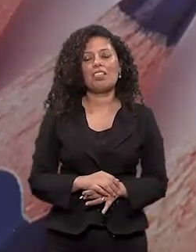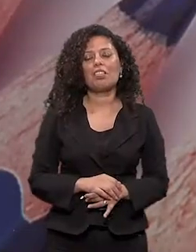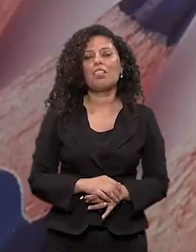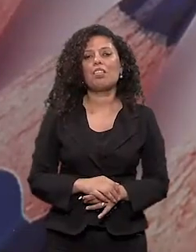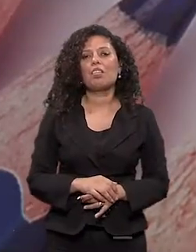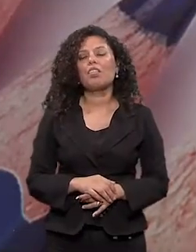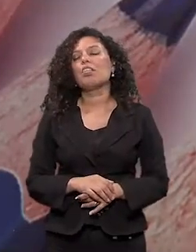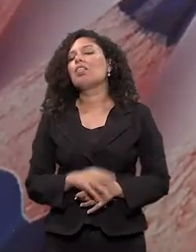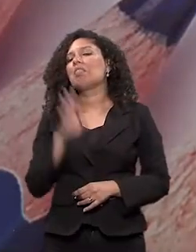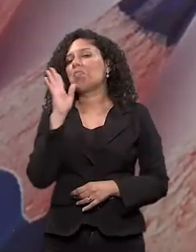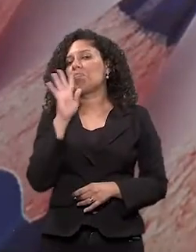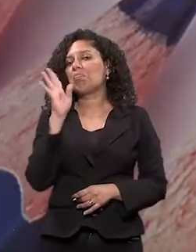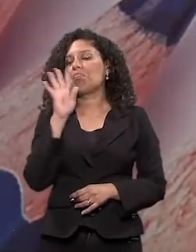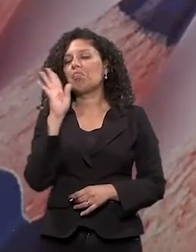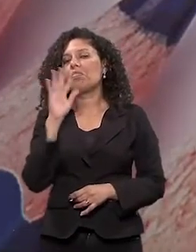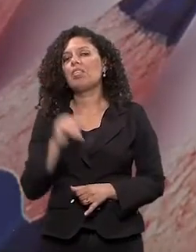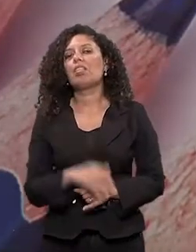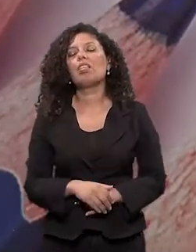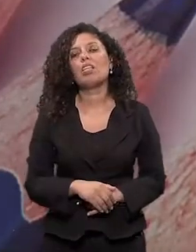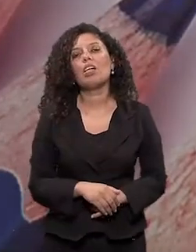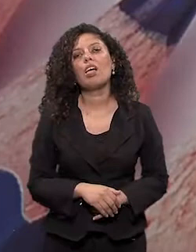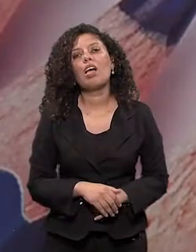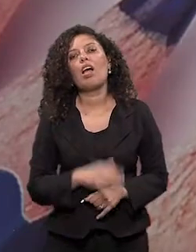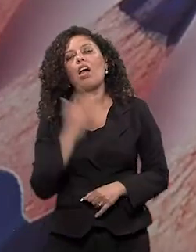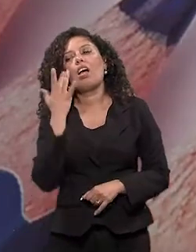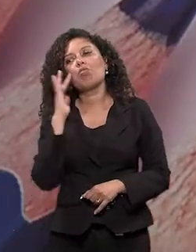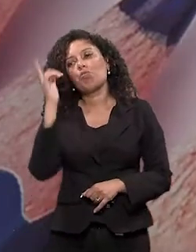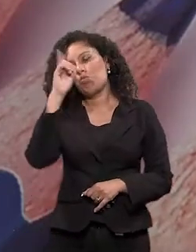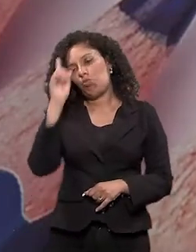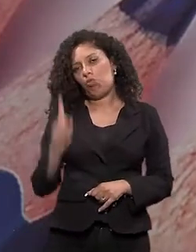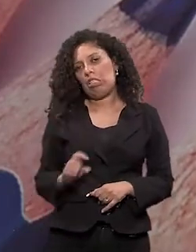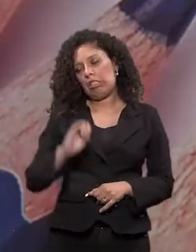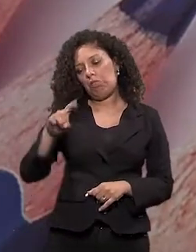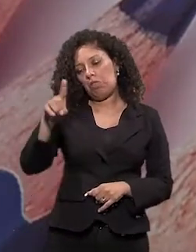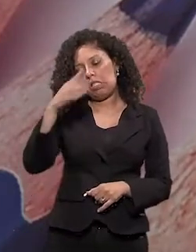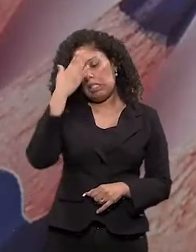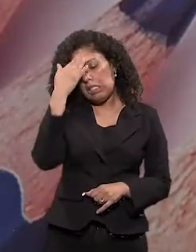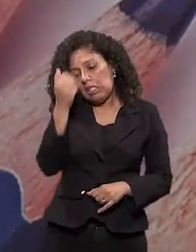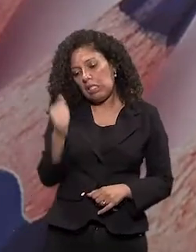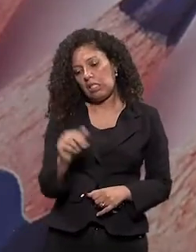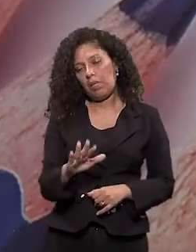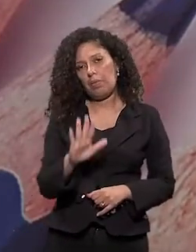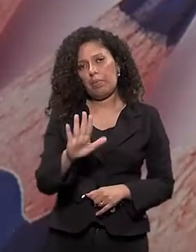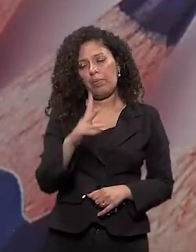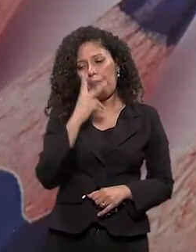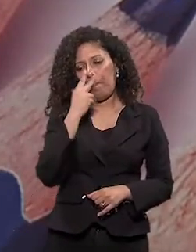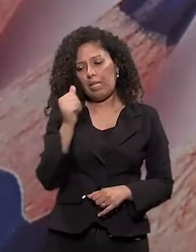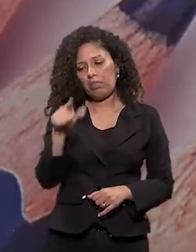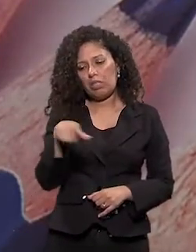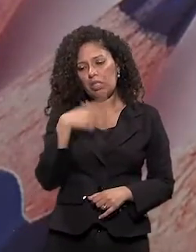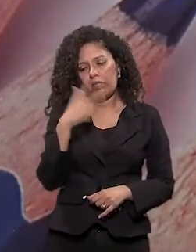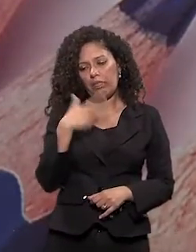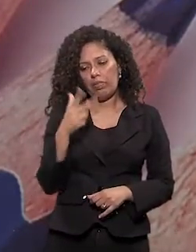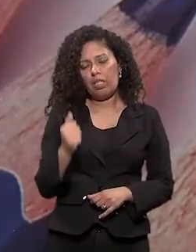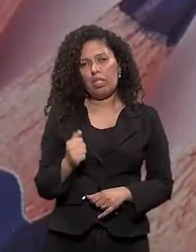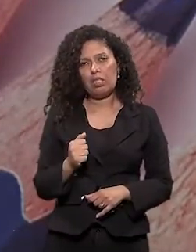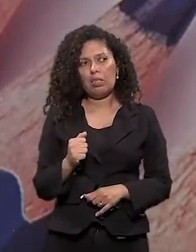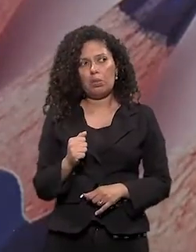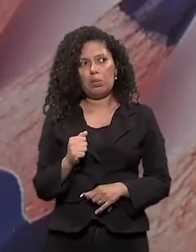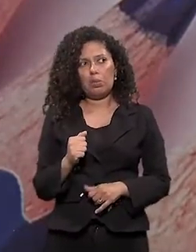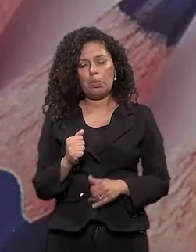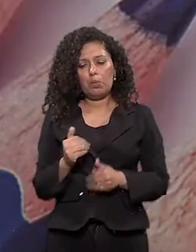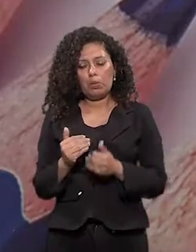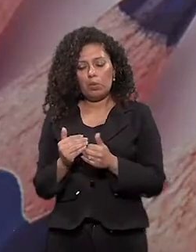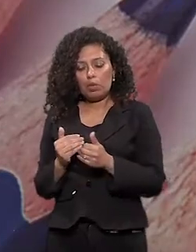interessante, que legal. E eu acho, não sei se você tem esse relato para passar para a gente, mas pelo que você está falando, pode ser um portal